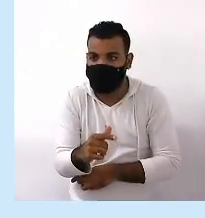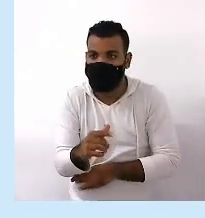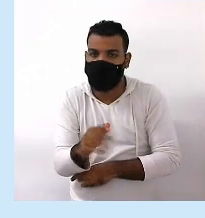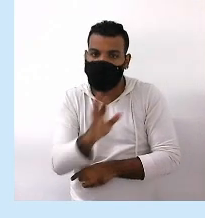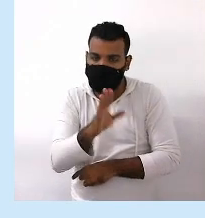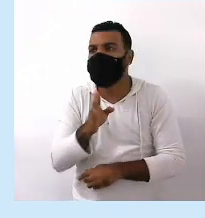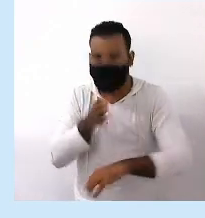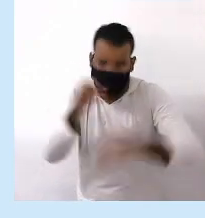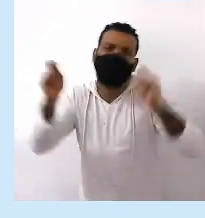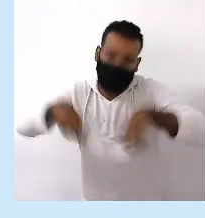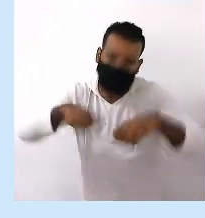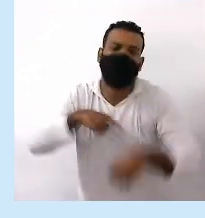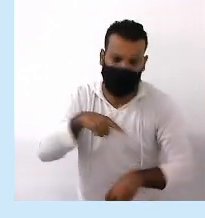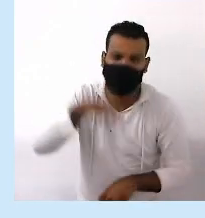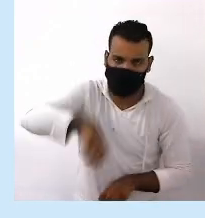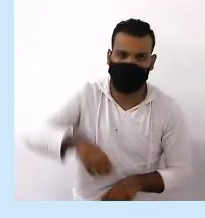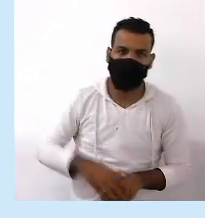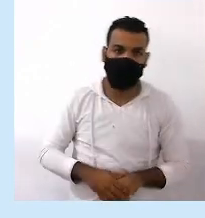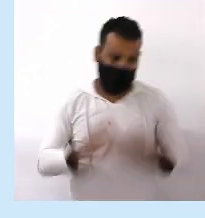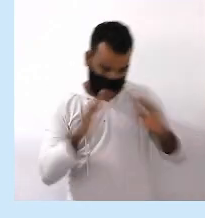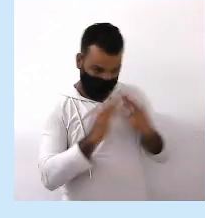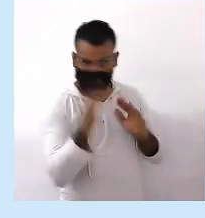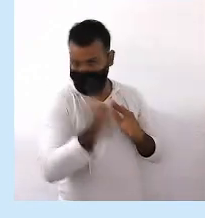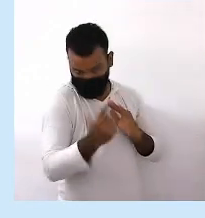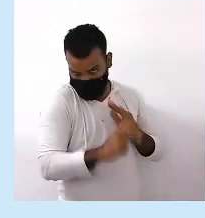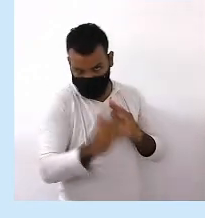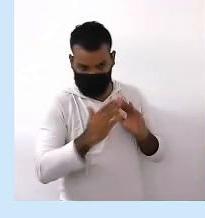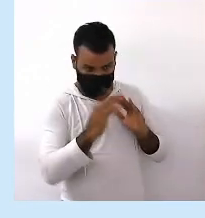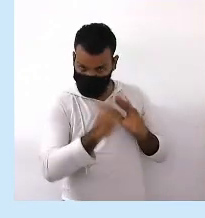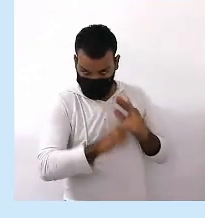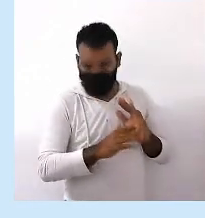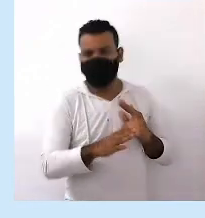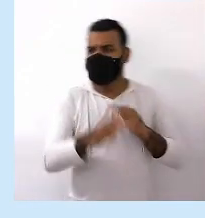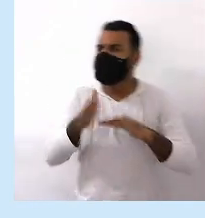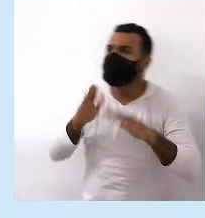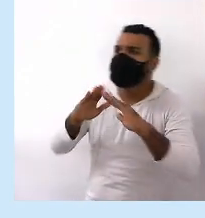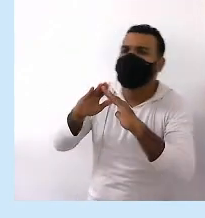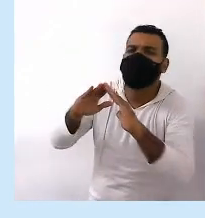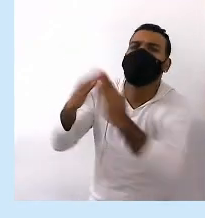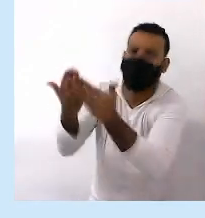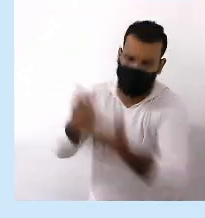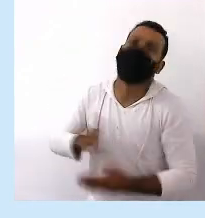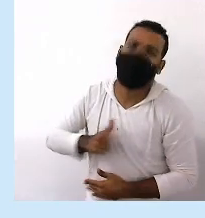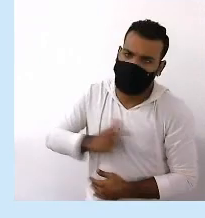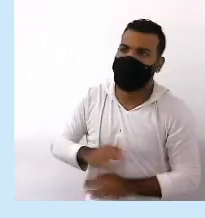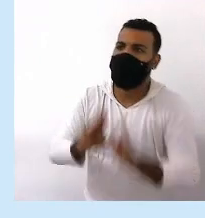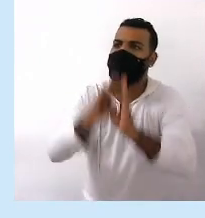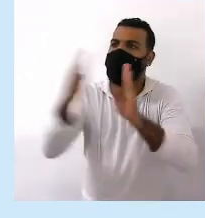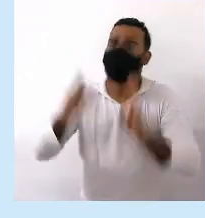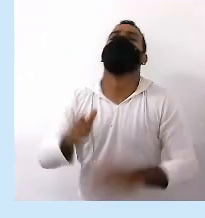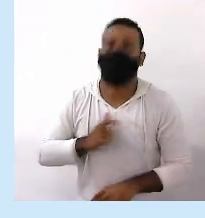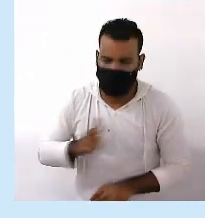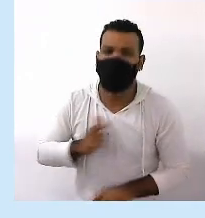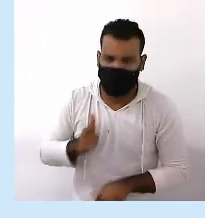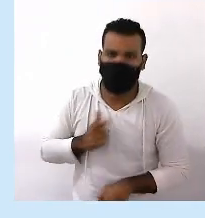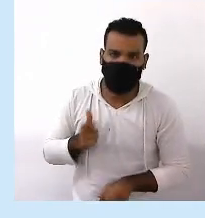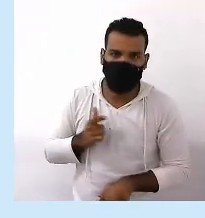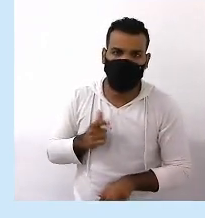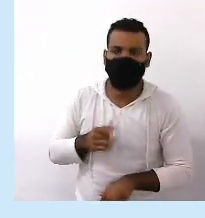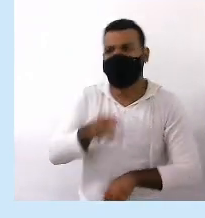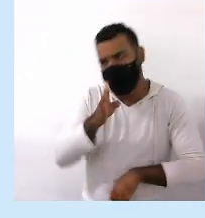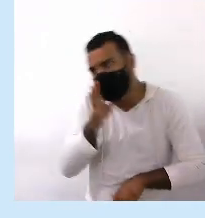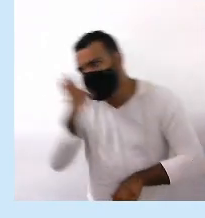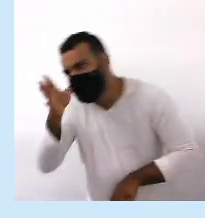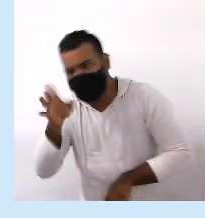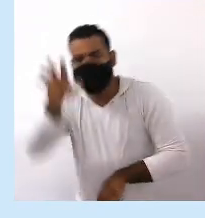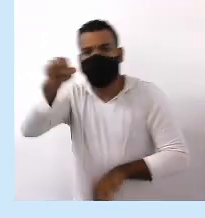folhear Pode ler Observem lá As nossas leis Que dá a todos os cidadãos Direitos Ok?